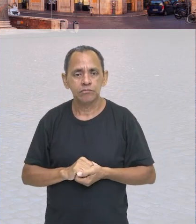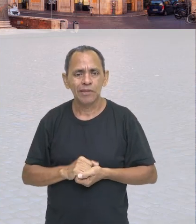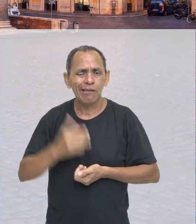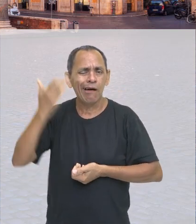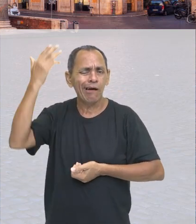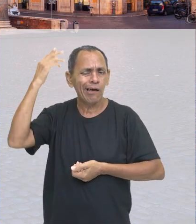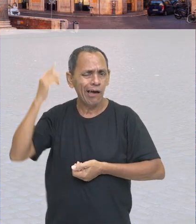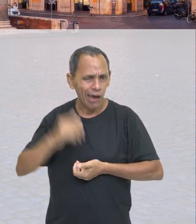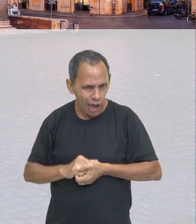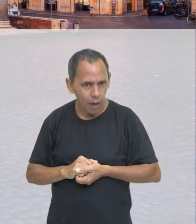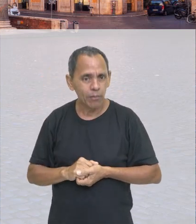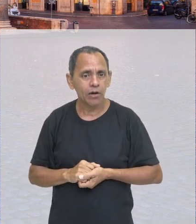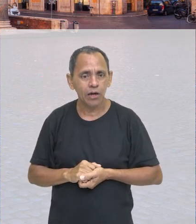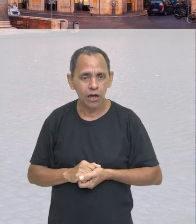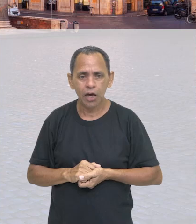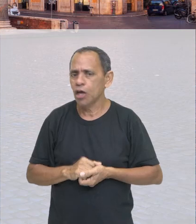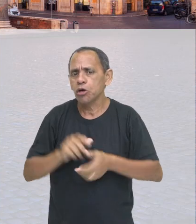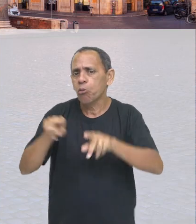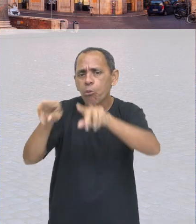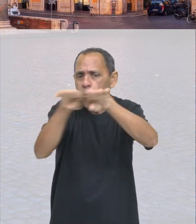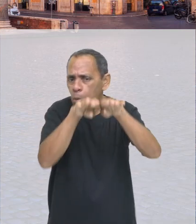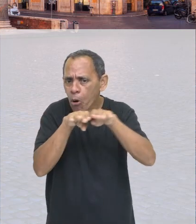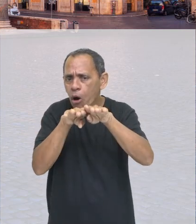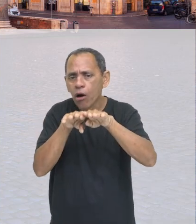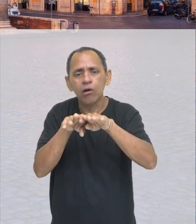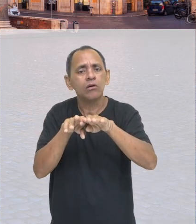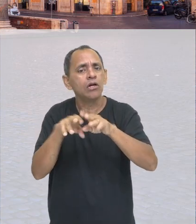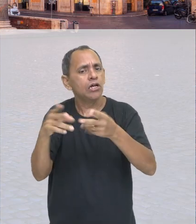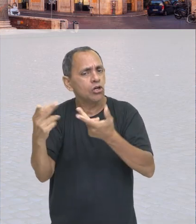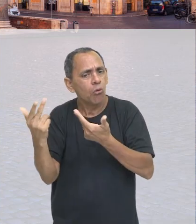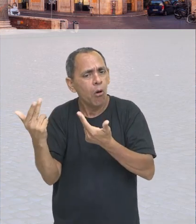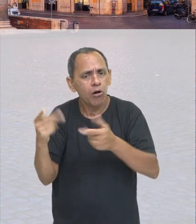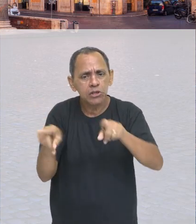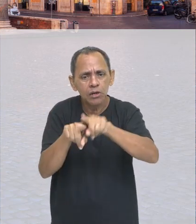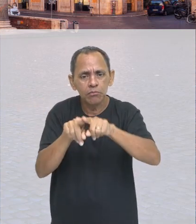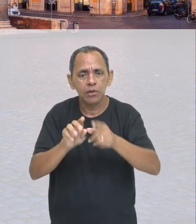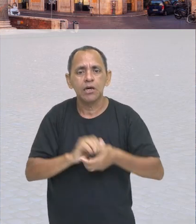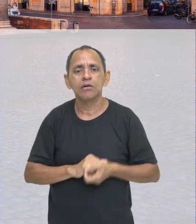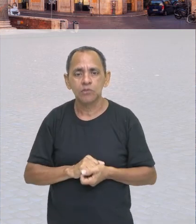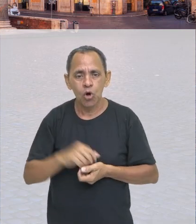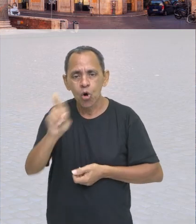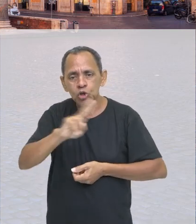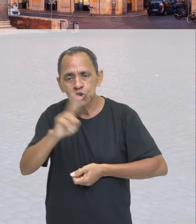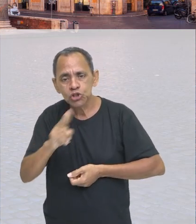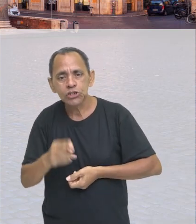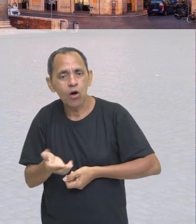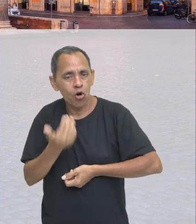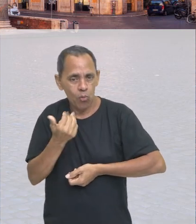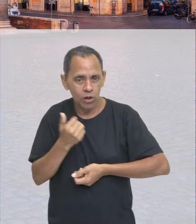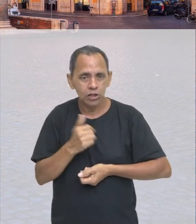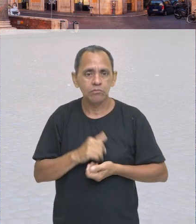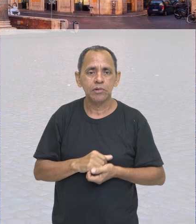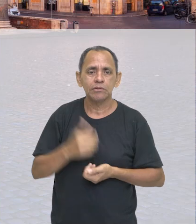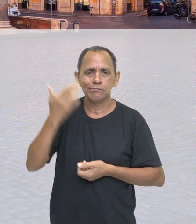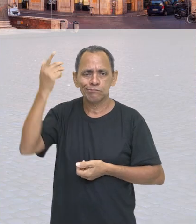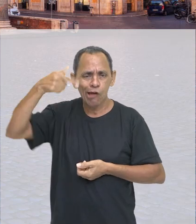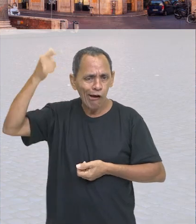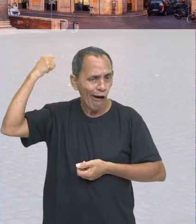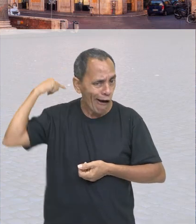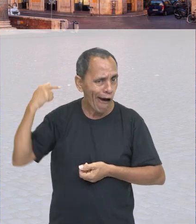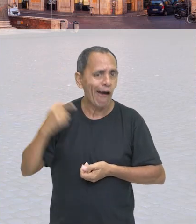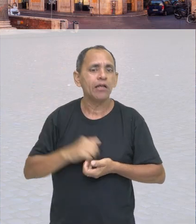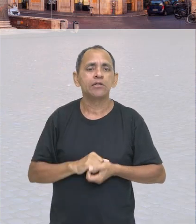O trigo era bastante utilizado principalmente como fonte de alimentação. Ok? Então, vimos um pouco da